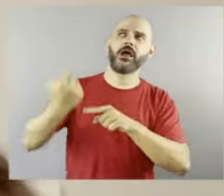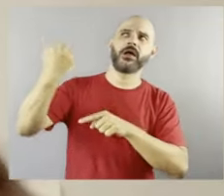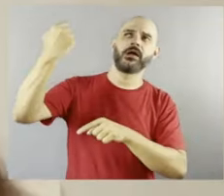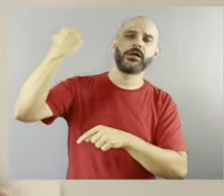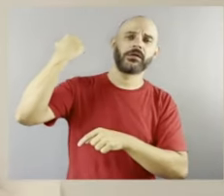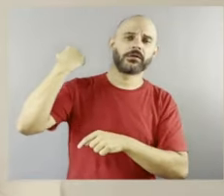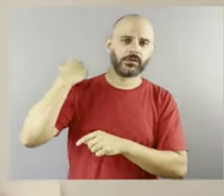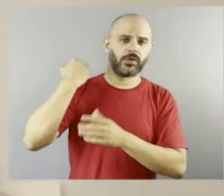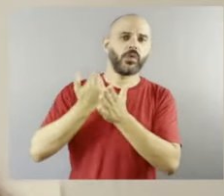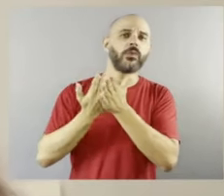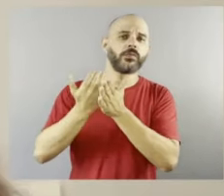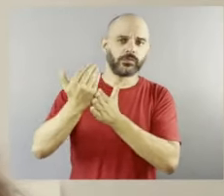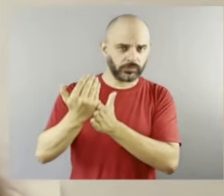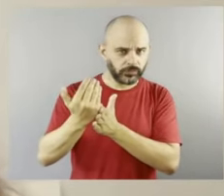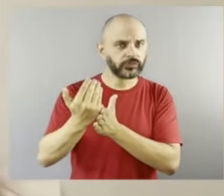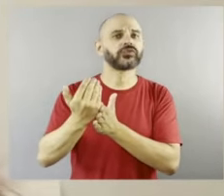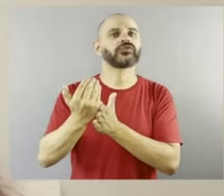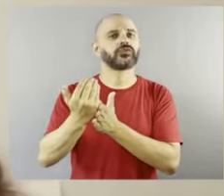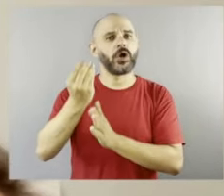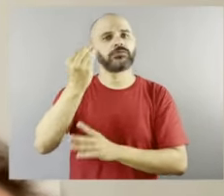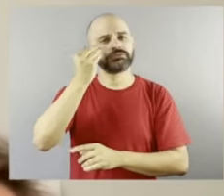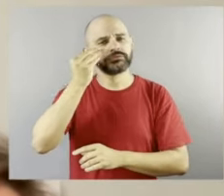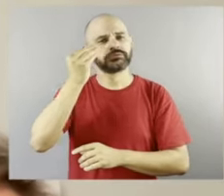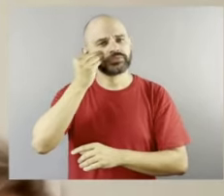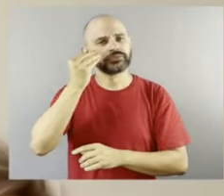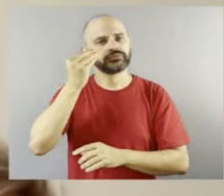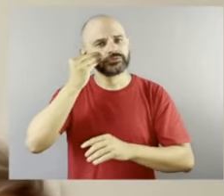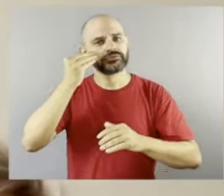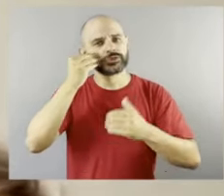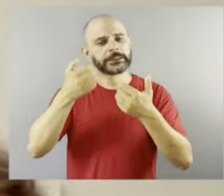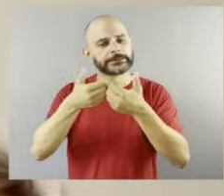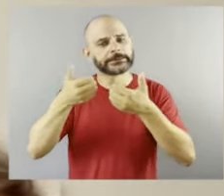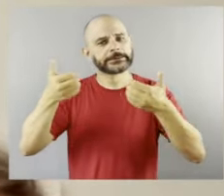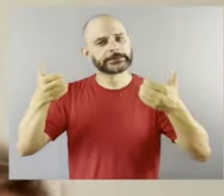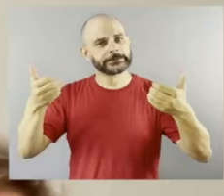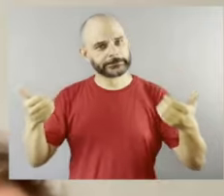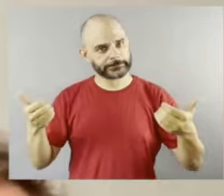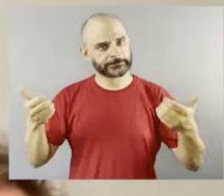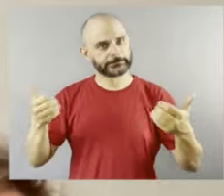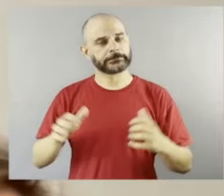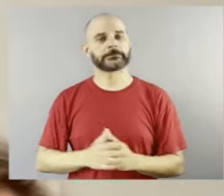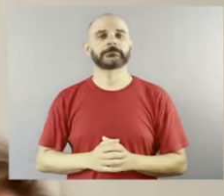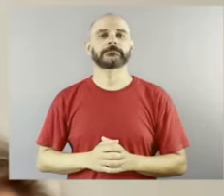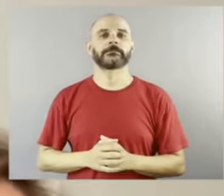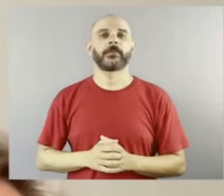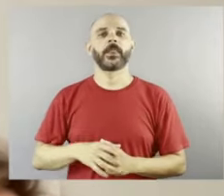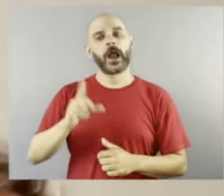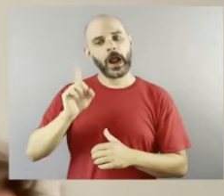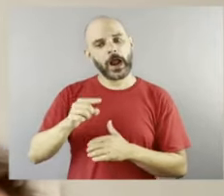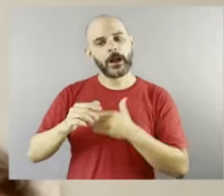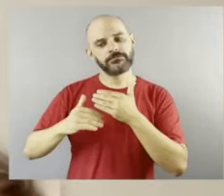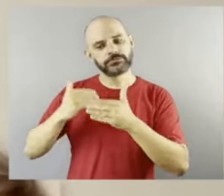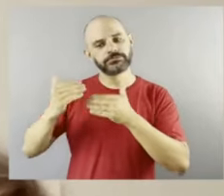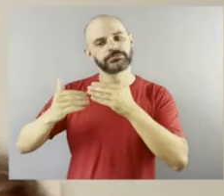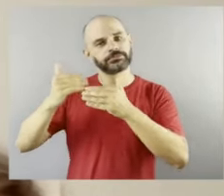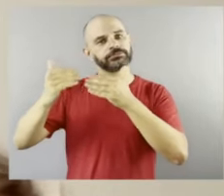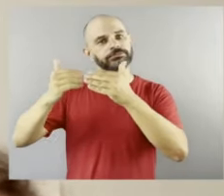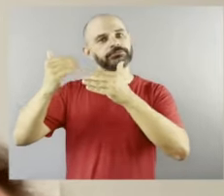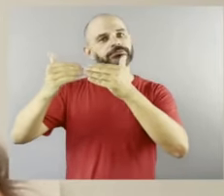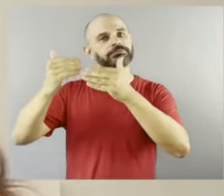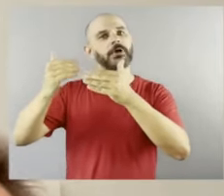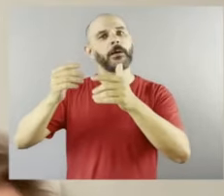lá atrás, tentando realmente separar essa situação. É um construir, né, Maria Alice?